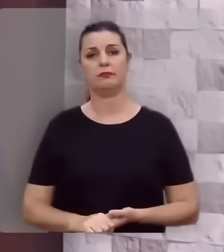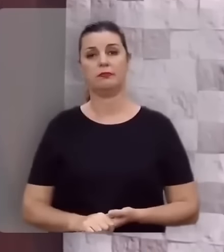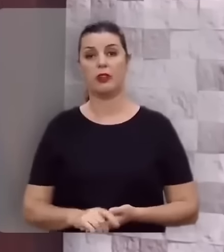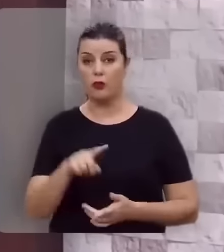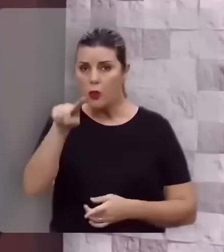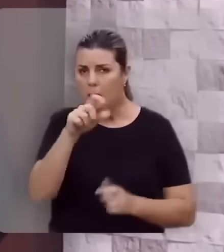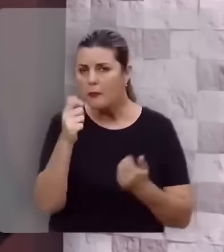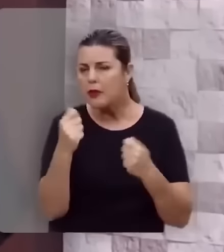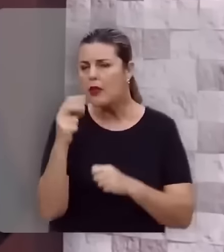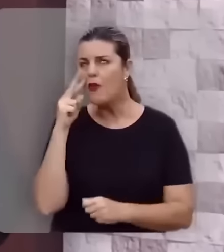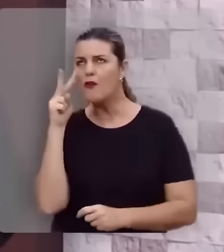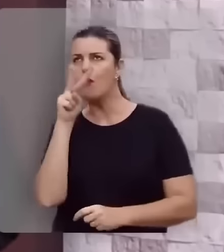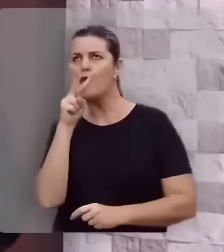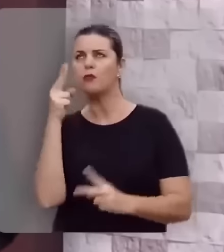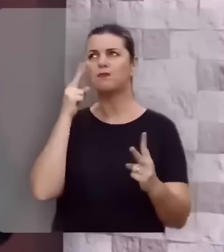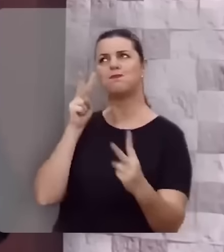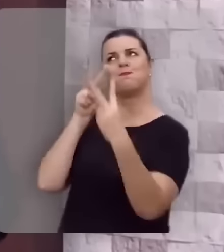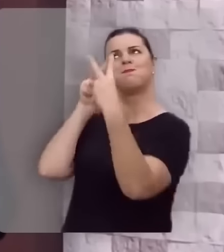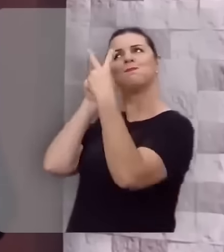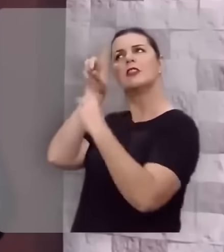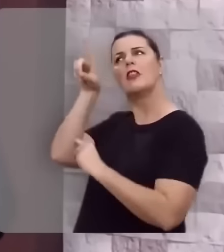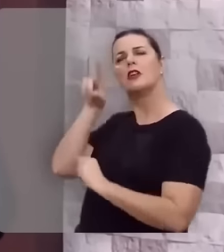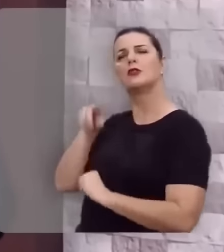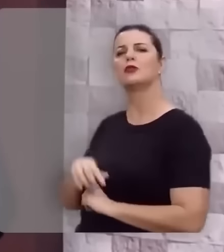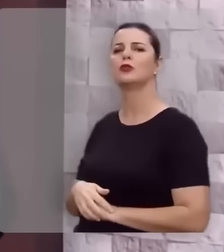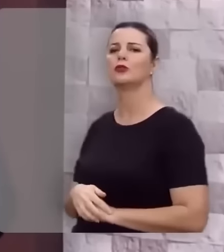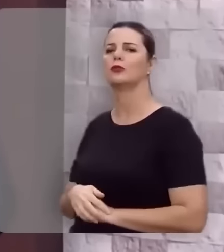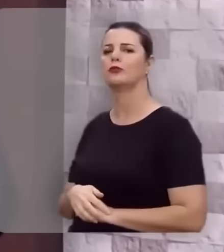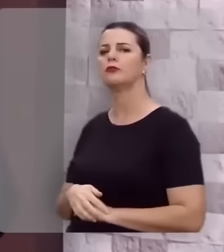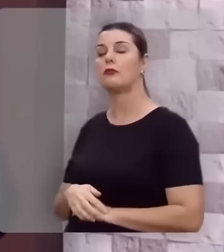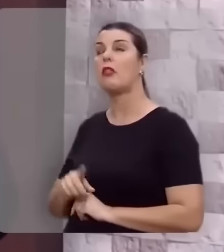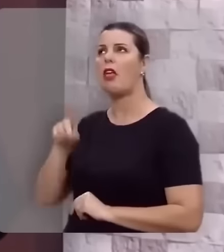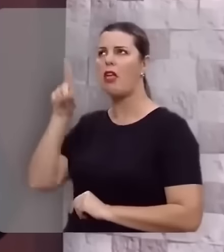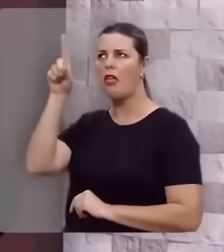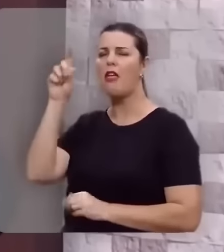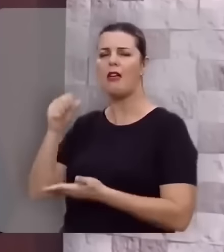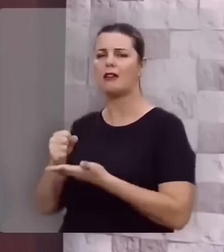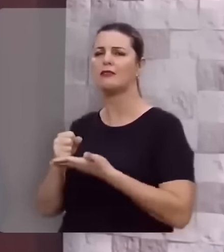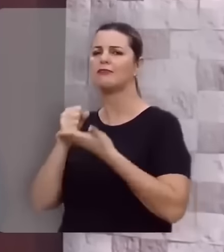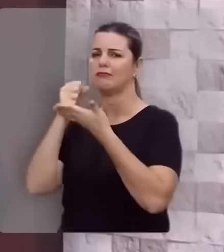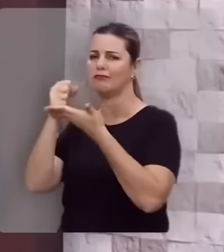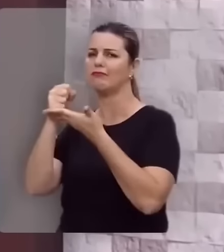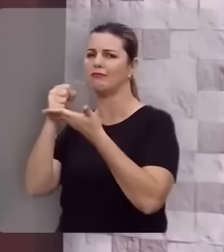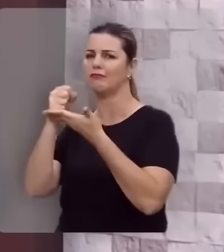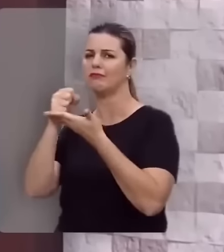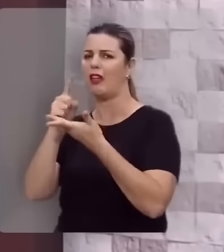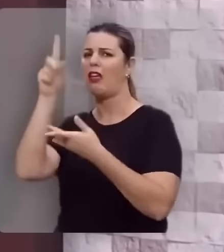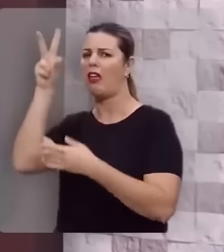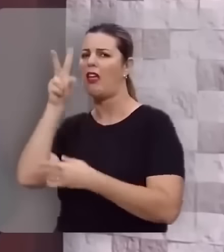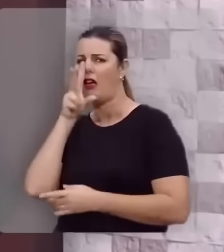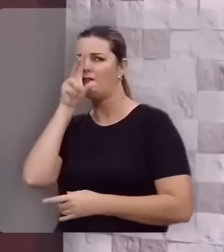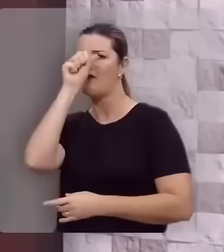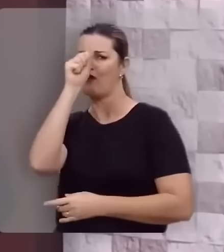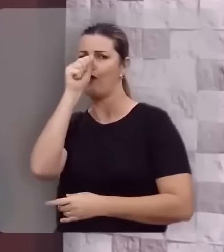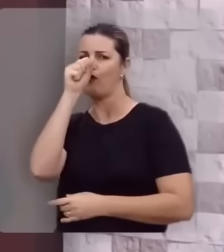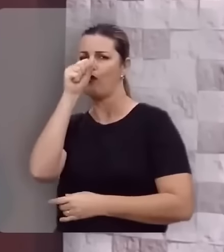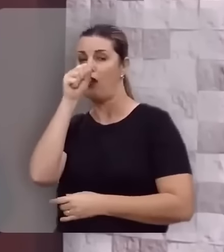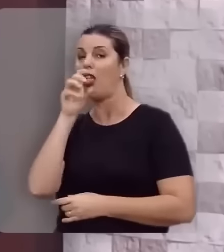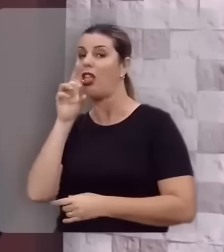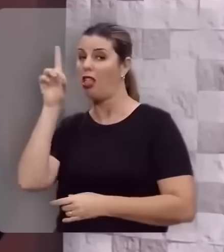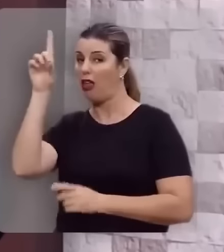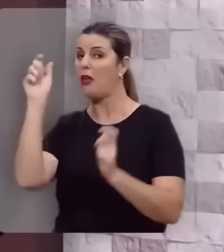Você precisa voltar os seus olhos para Deus. Ele é refúgio, ele é fortaleza,